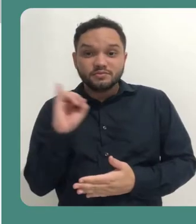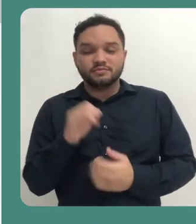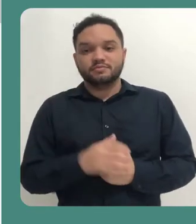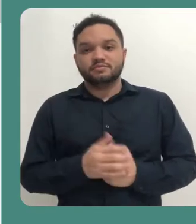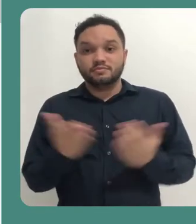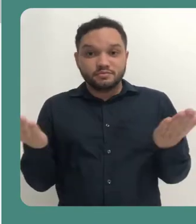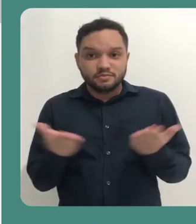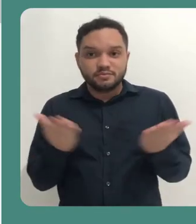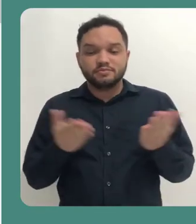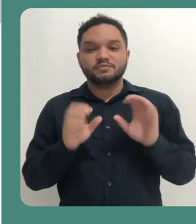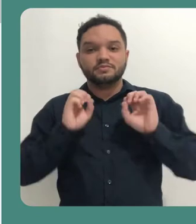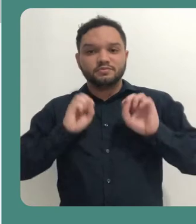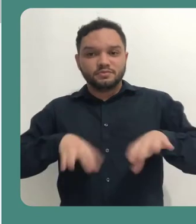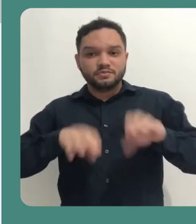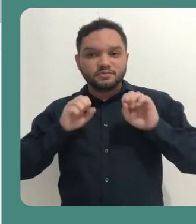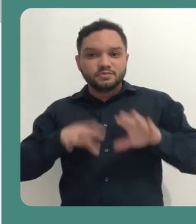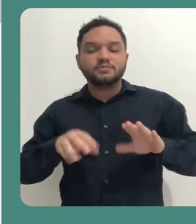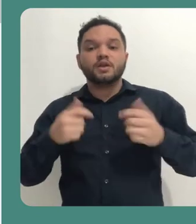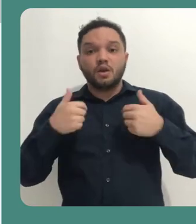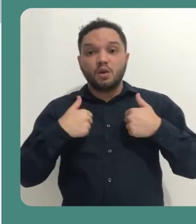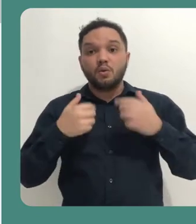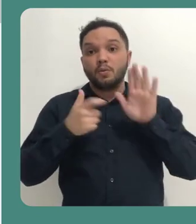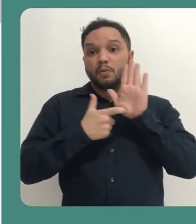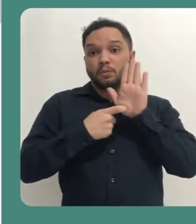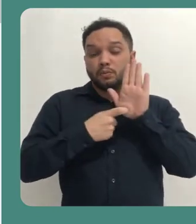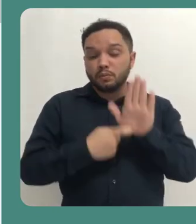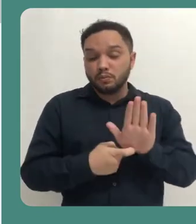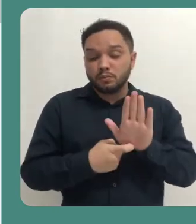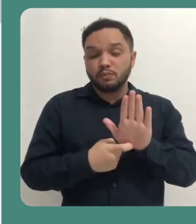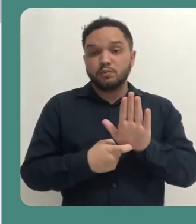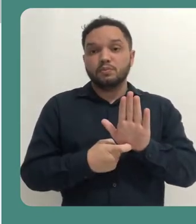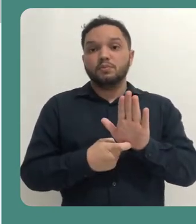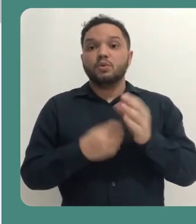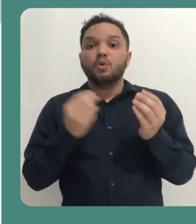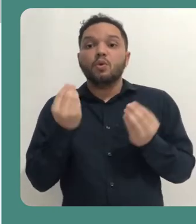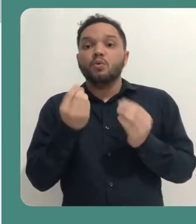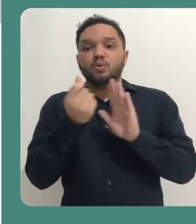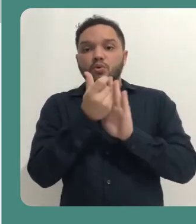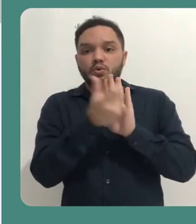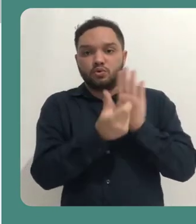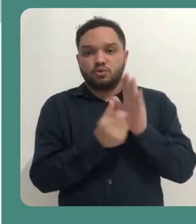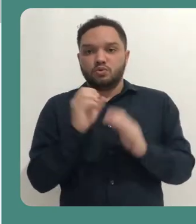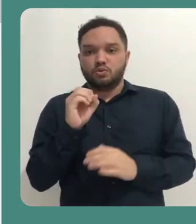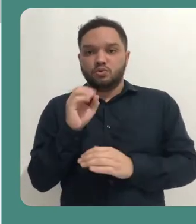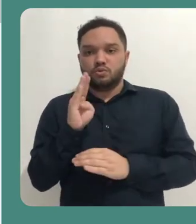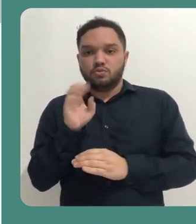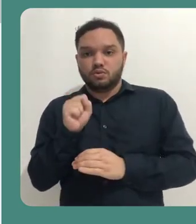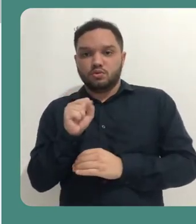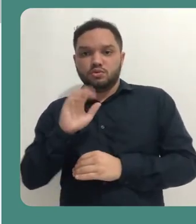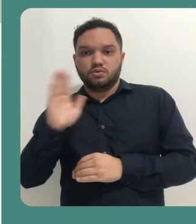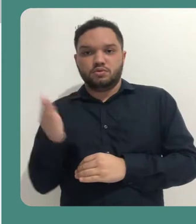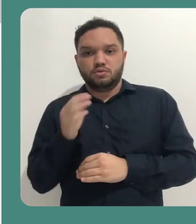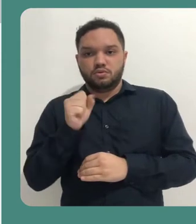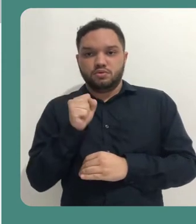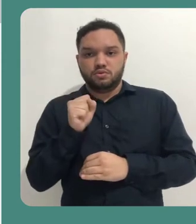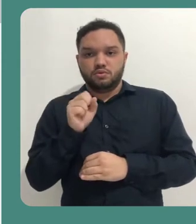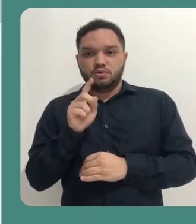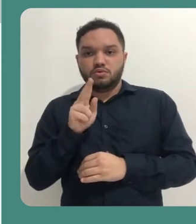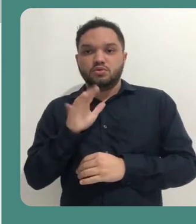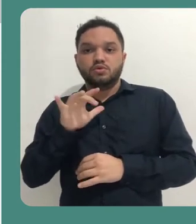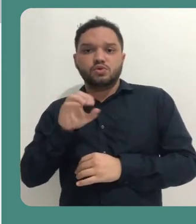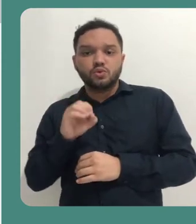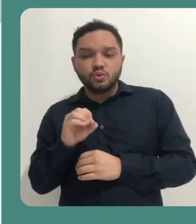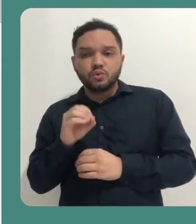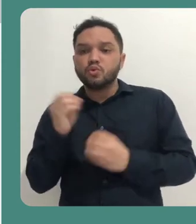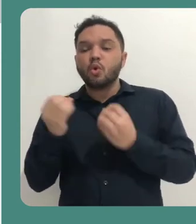Oi pessoal, neste tutorial eu quero mostrar para vocês como que se utiliza o software OBS Studio. Para